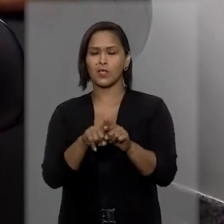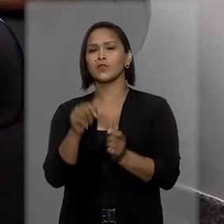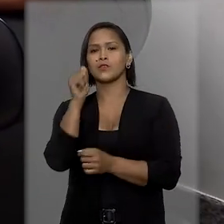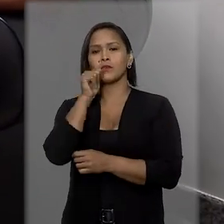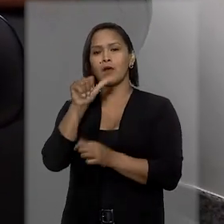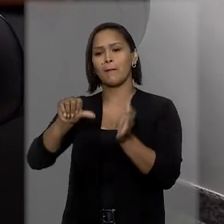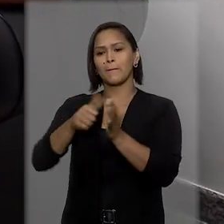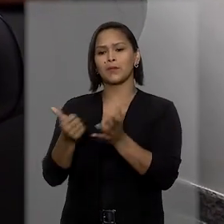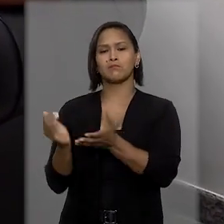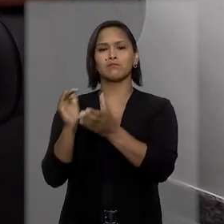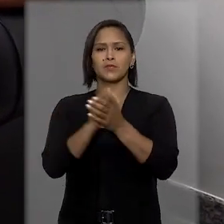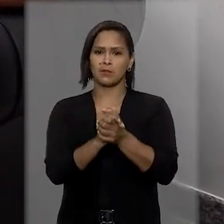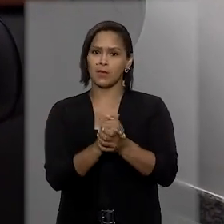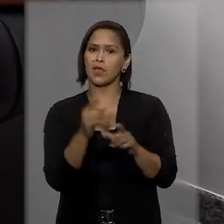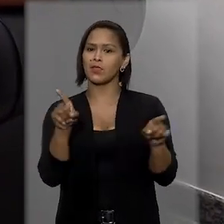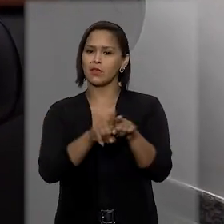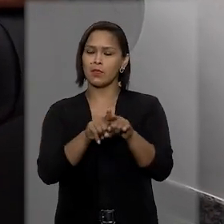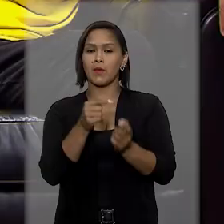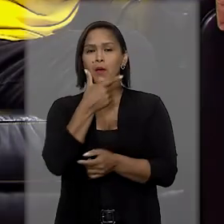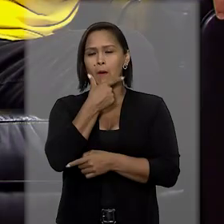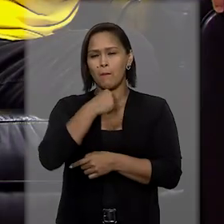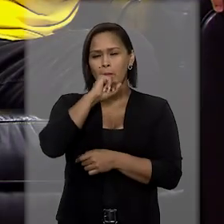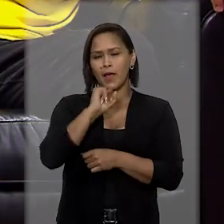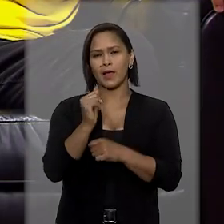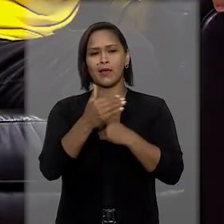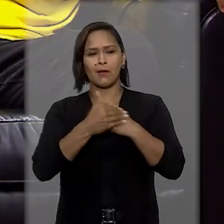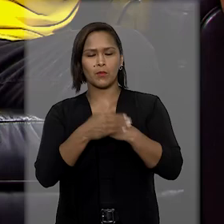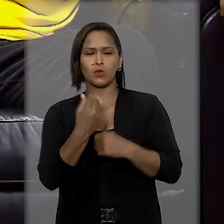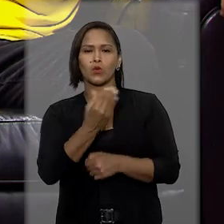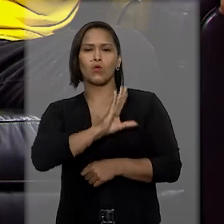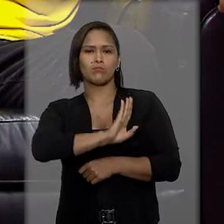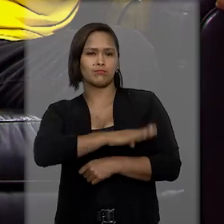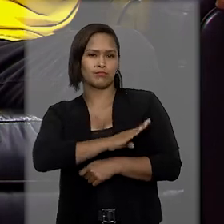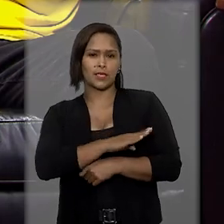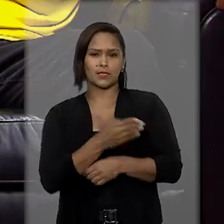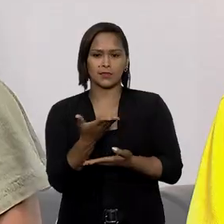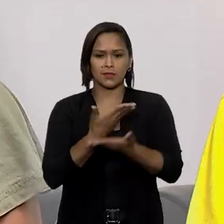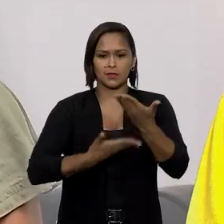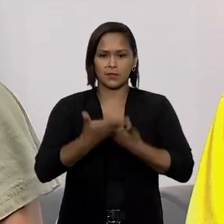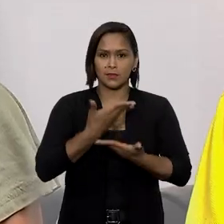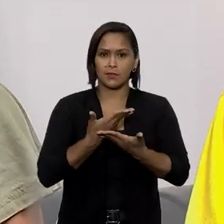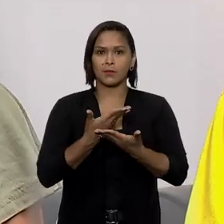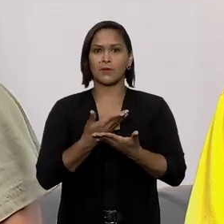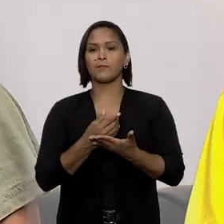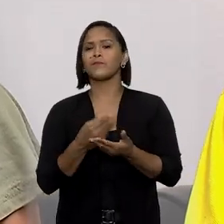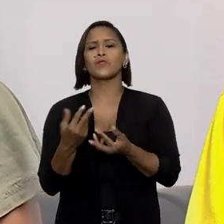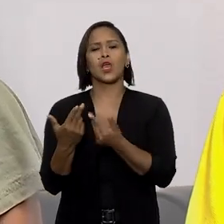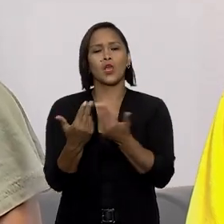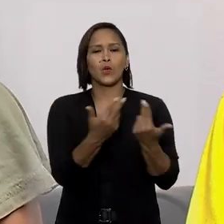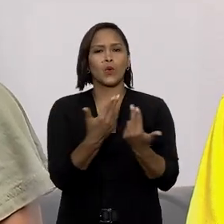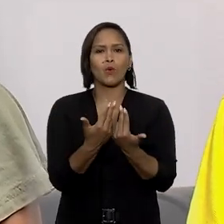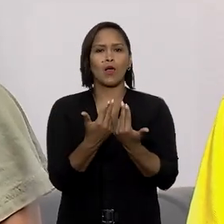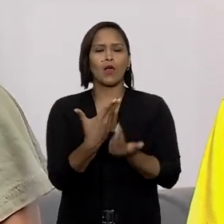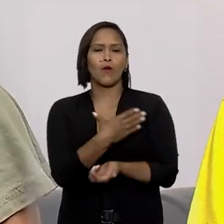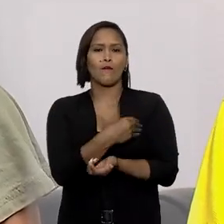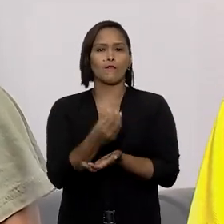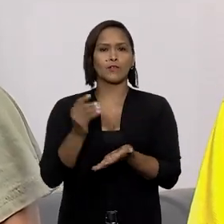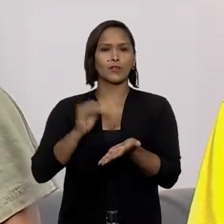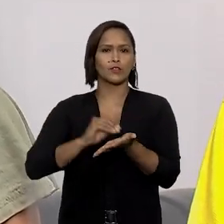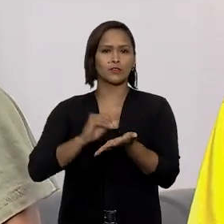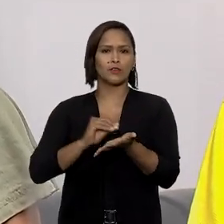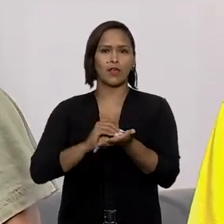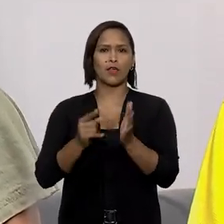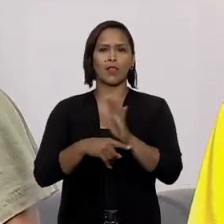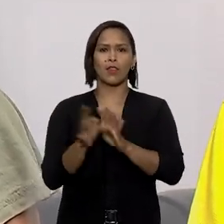casamento, ganharam também um pai amoroso que participa do dia a dia deles. Ele sempre tratou a gente igual, como filha mesmo,